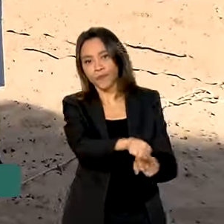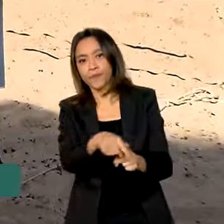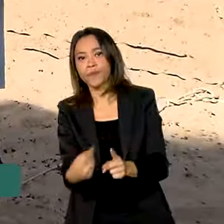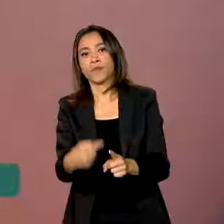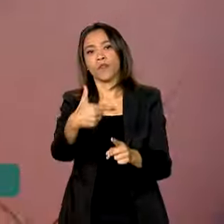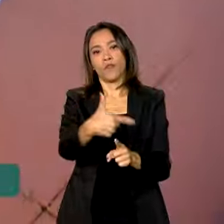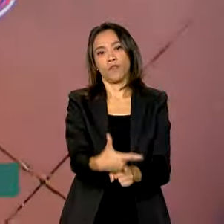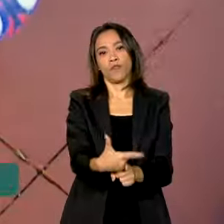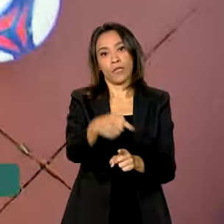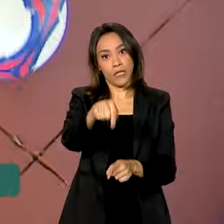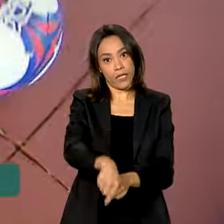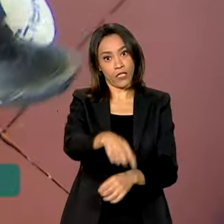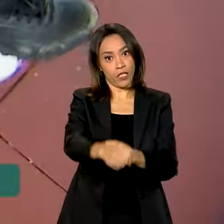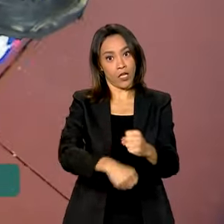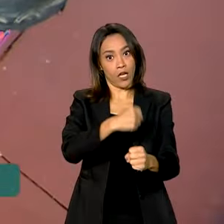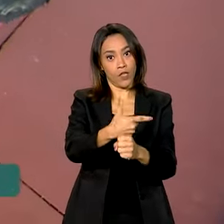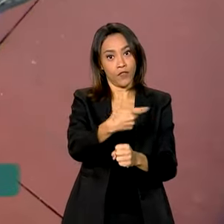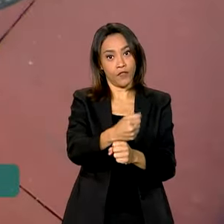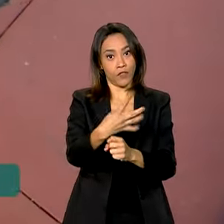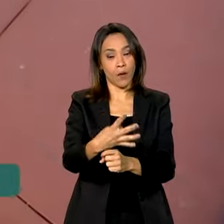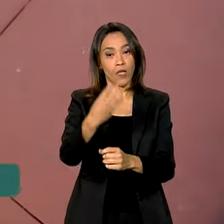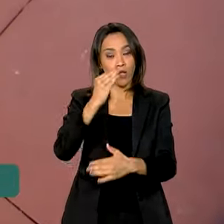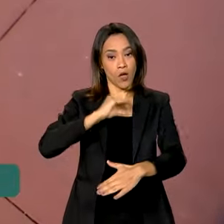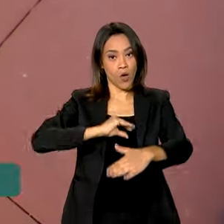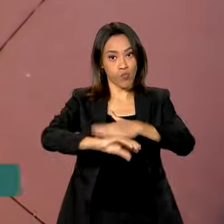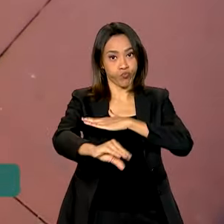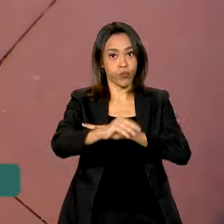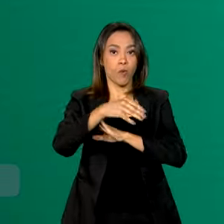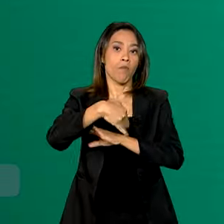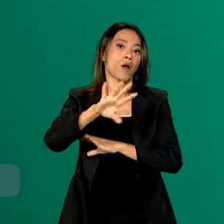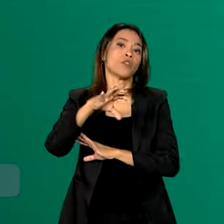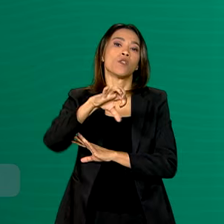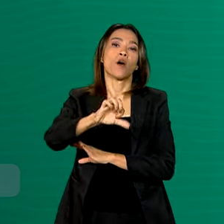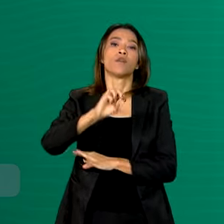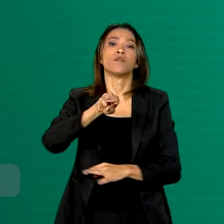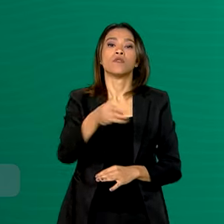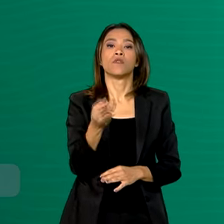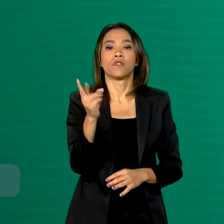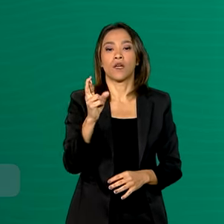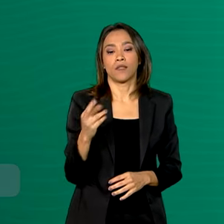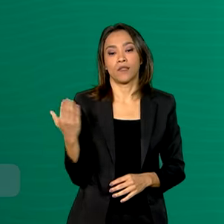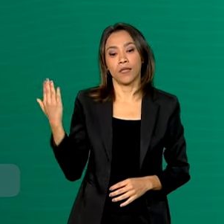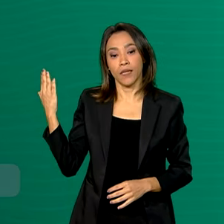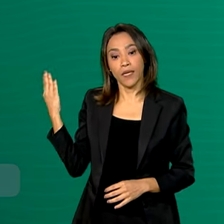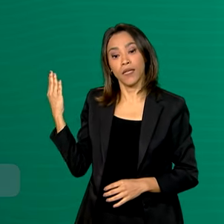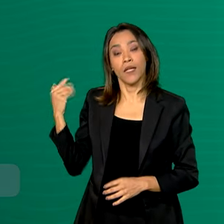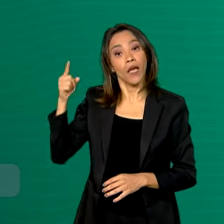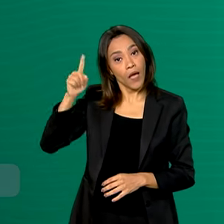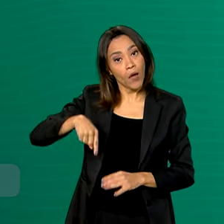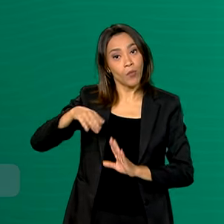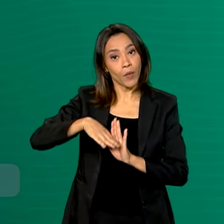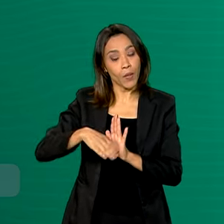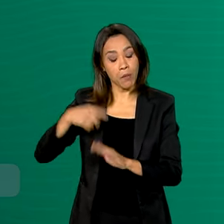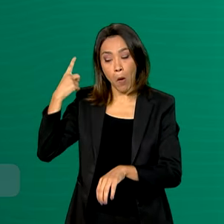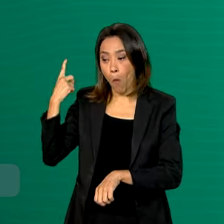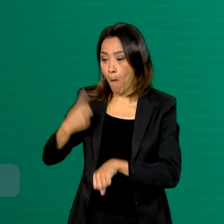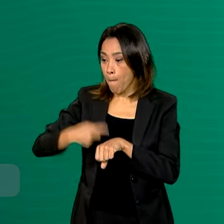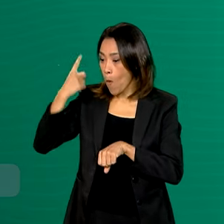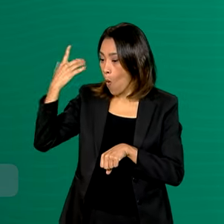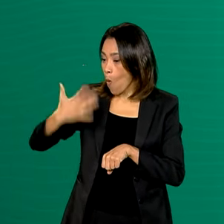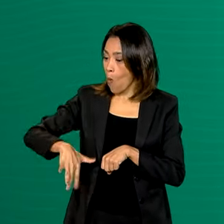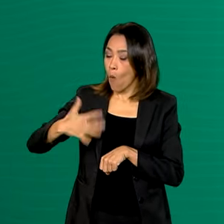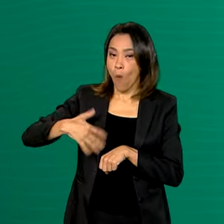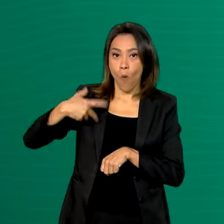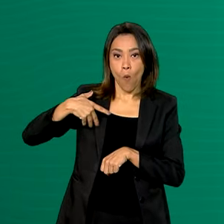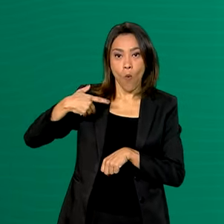os investimentos são de mais de 9 milhões de reais. Um programa pioneiro na história do país, que vai ajudar muito a